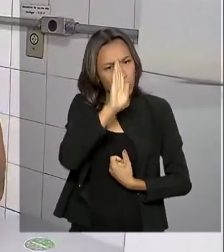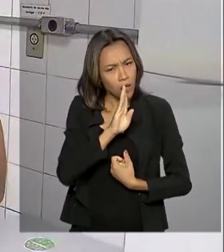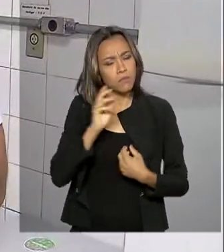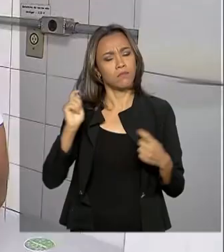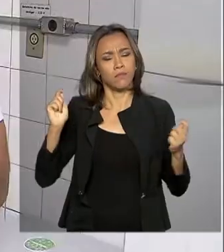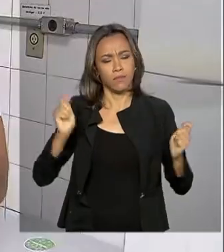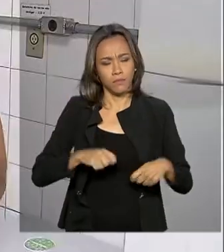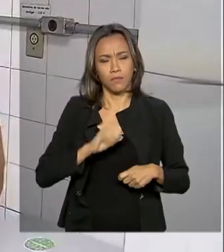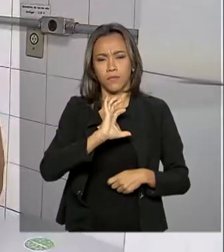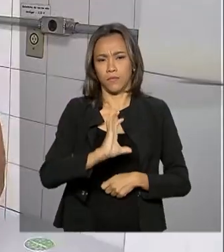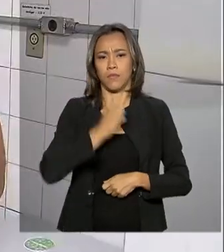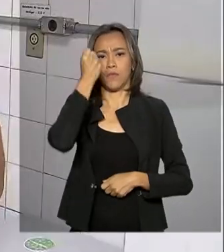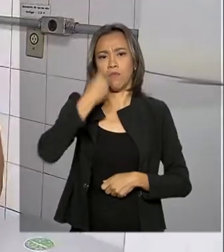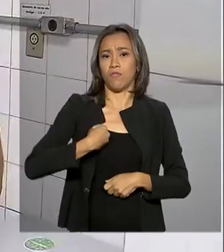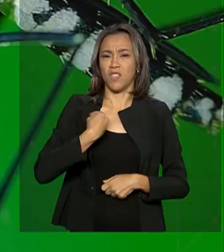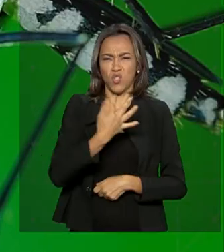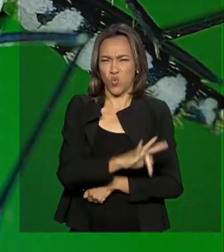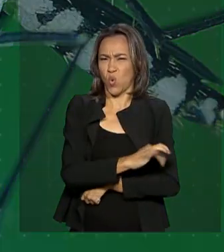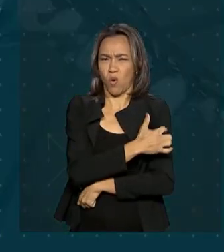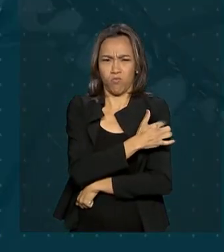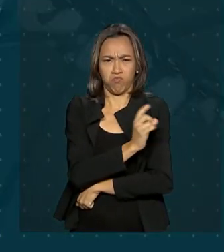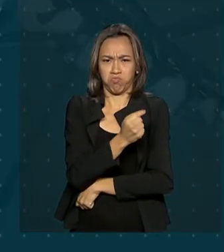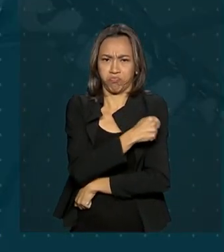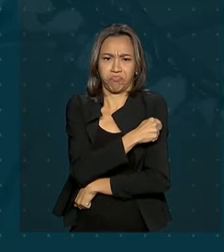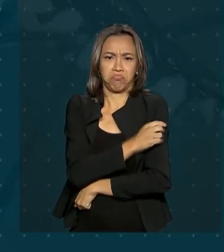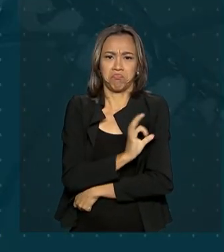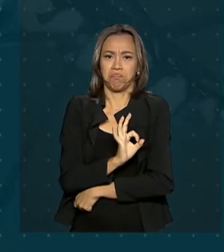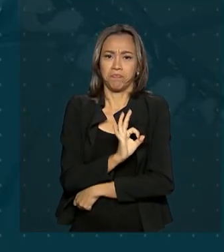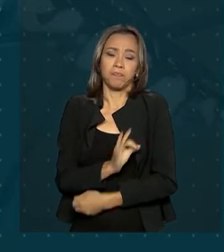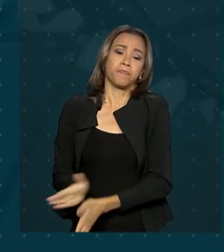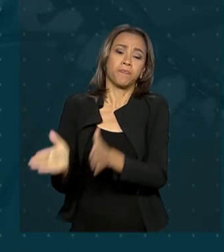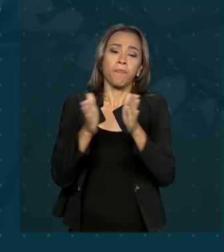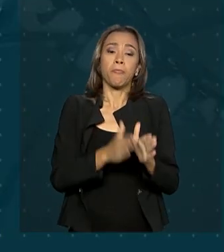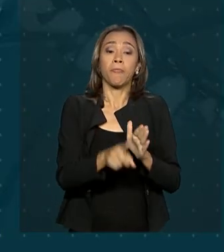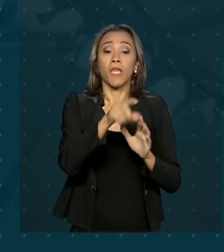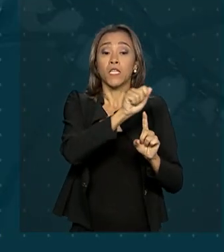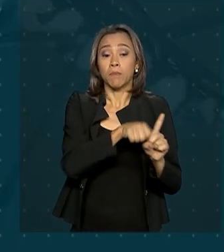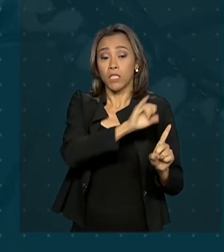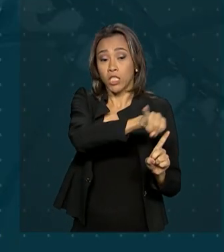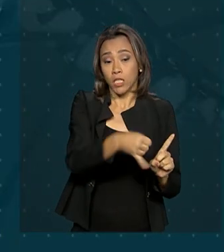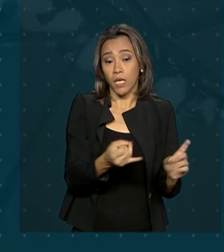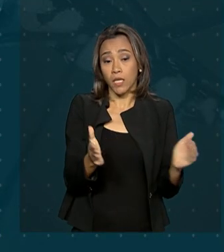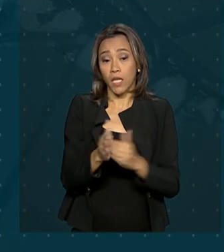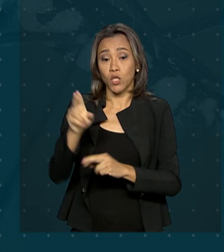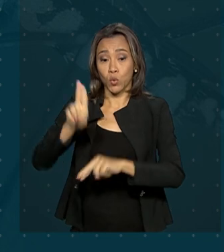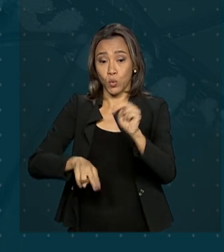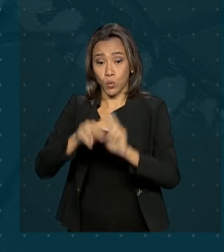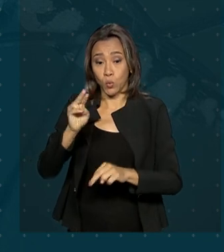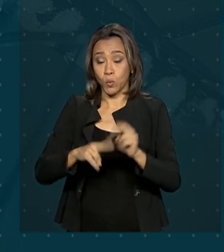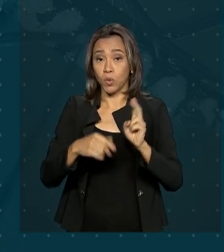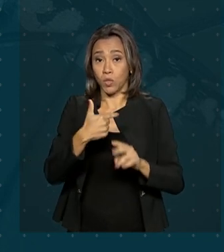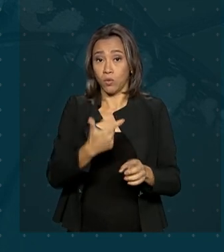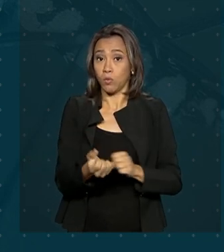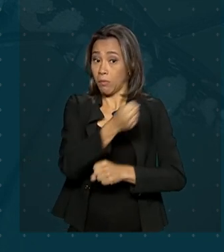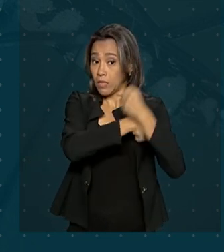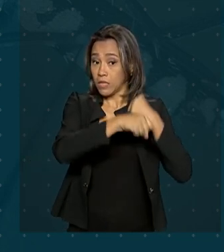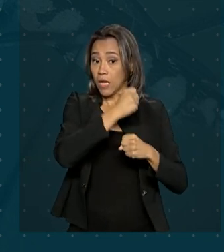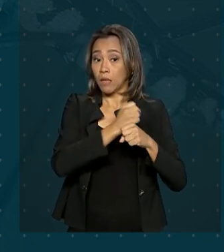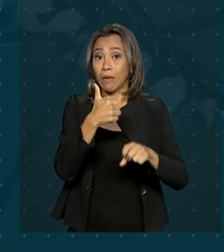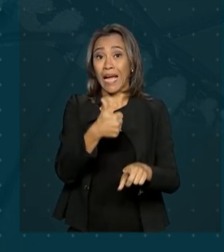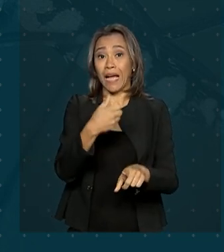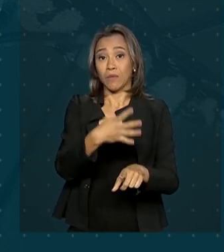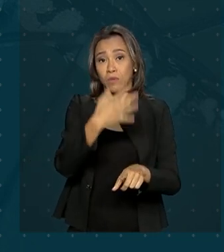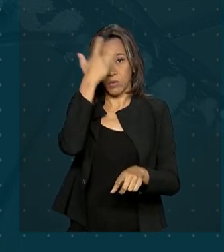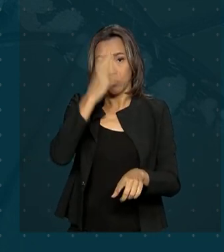salvar vidas. E não dói. Entre janeiro e junho do ano passado, 14 pessoas morreram devido à febre amarela no Brasil.